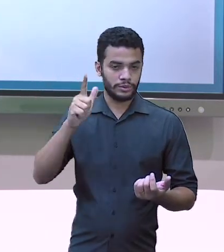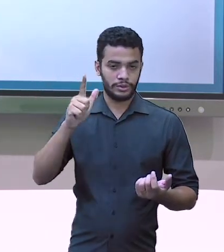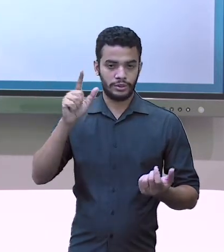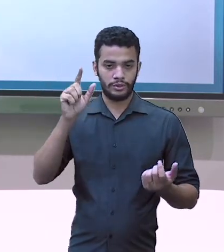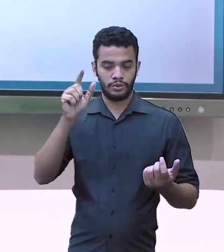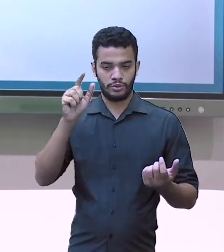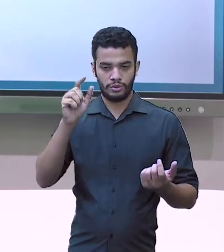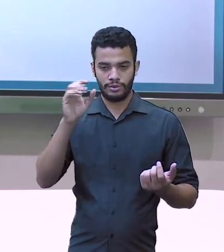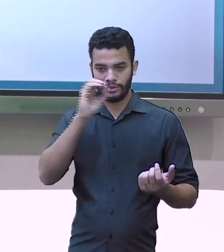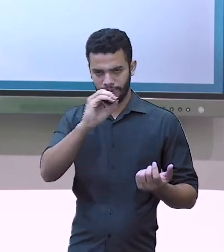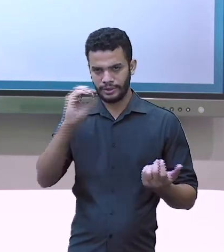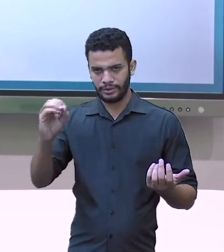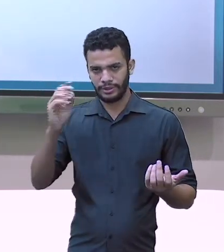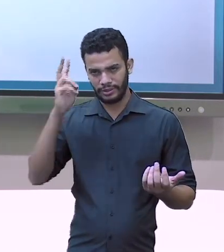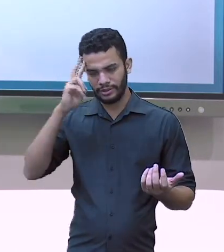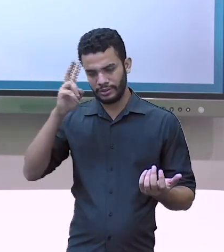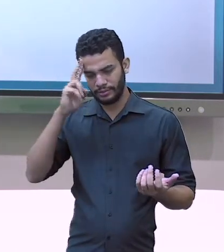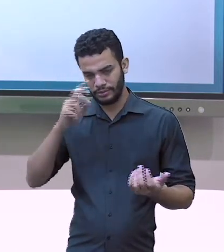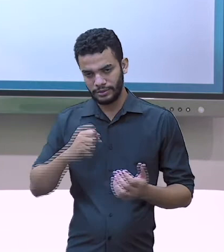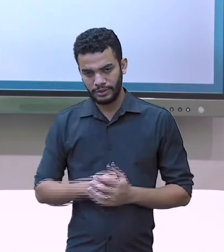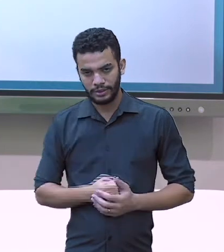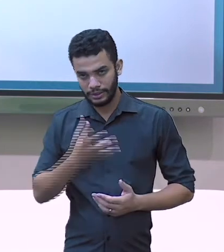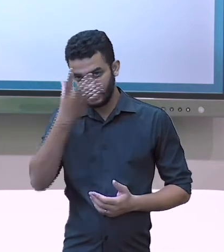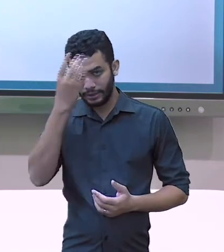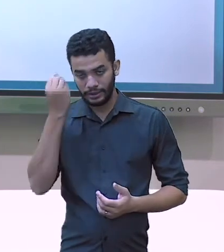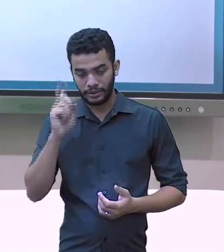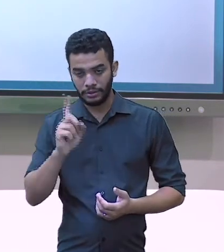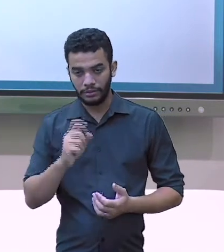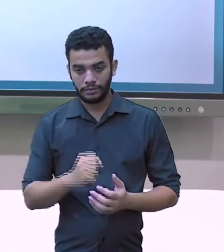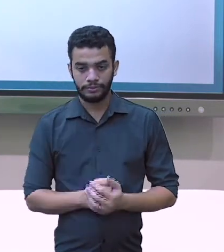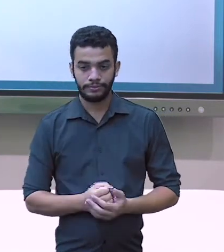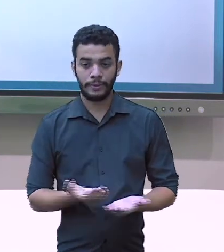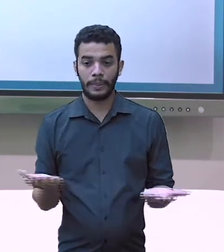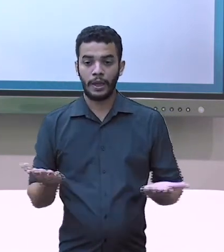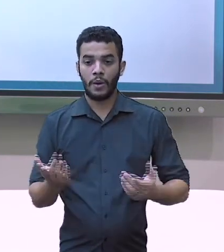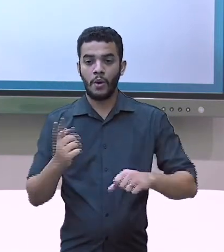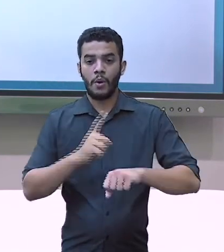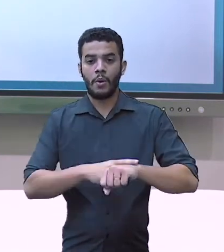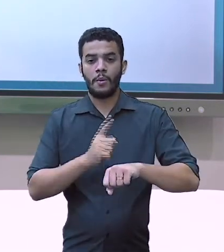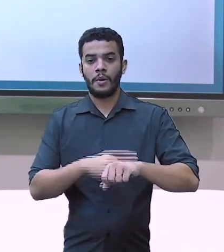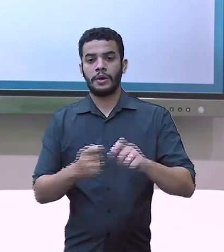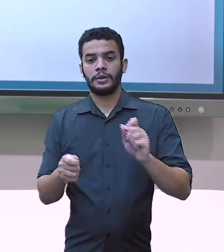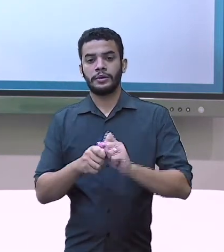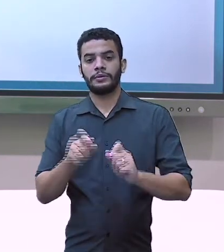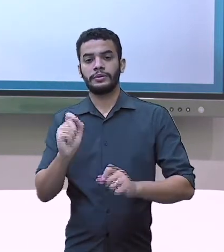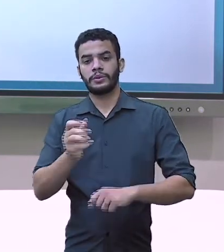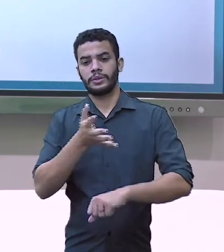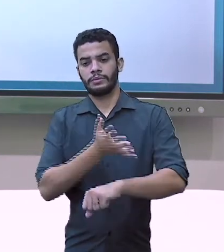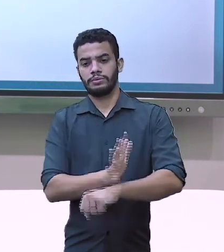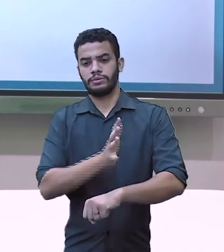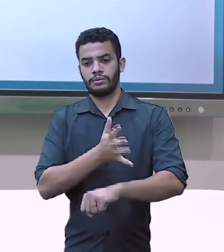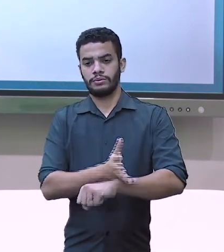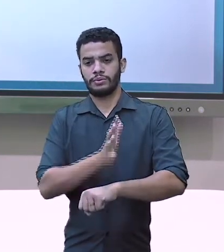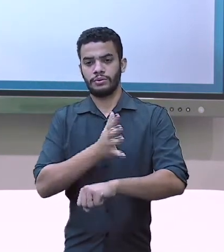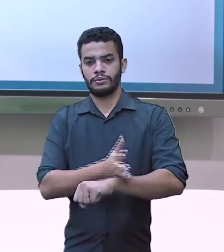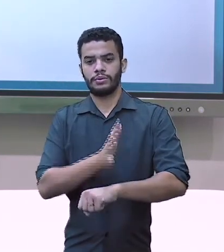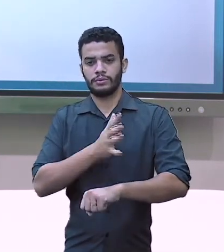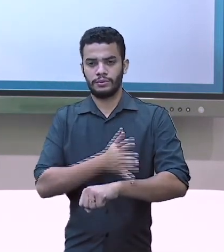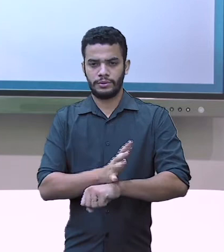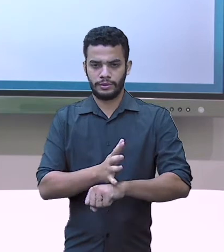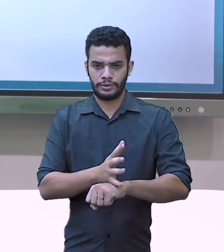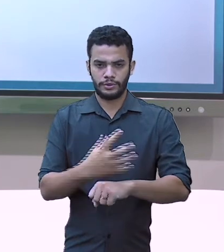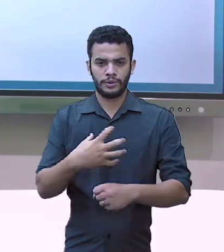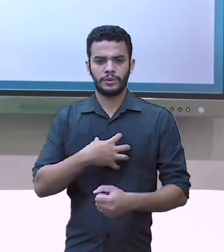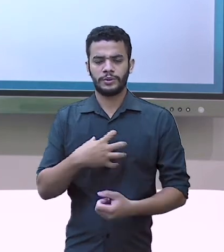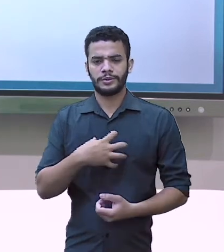Agora, gente, nós vamos praticar. Só que nós vamos praticar de uma forma diferente. Nós